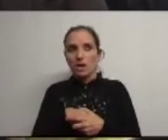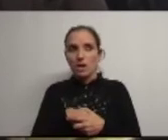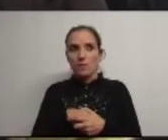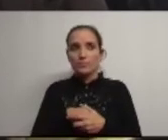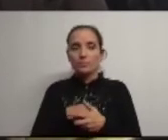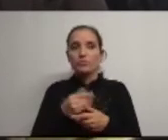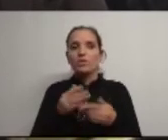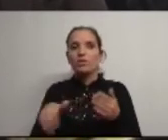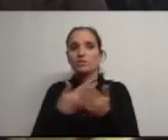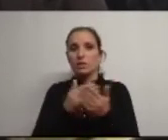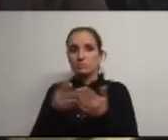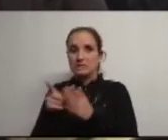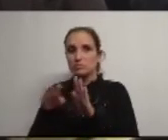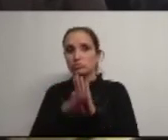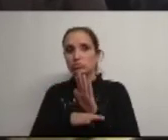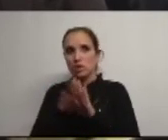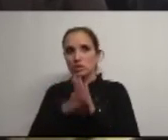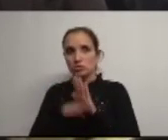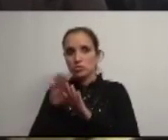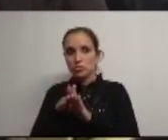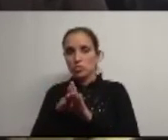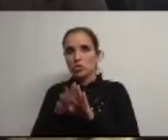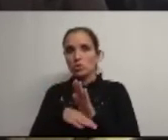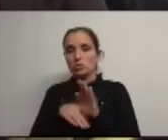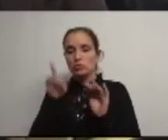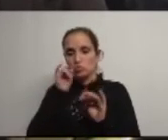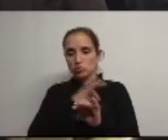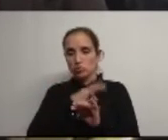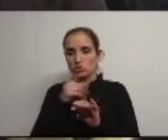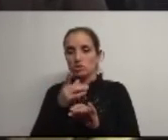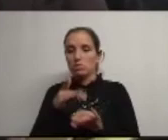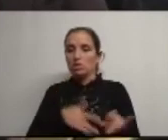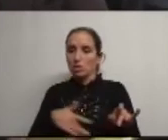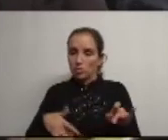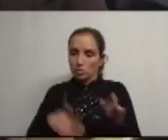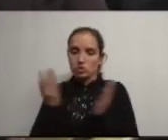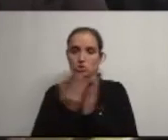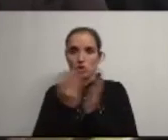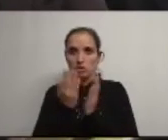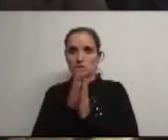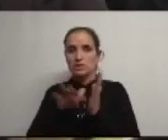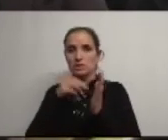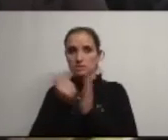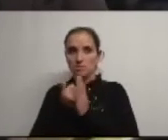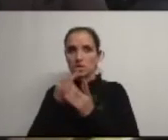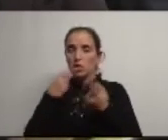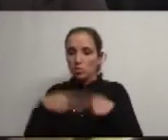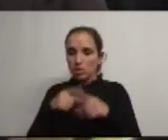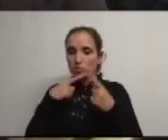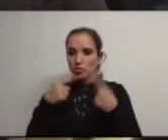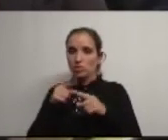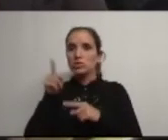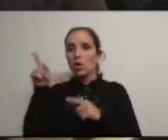partilhar este processo com os senhores diretores dos agrupamentos sempre que tivemos reuniões